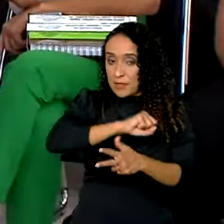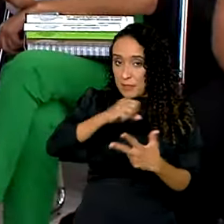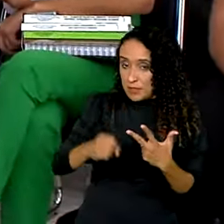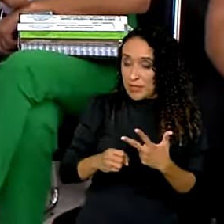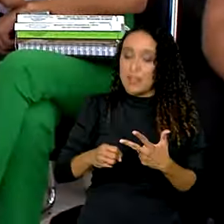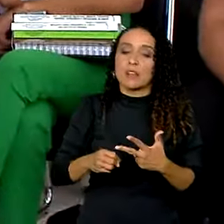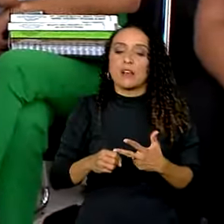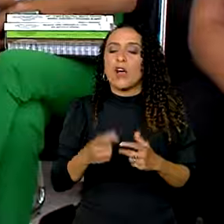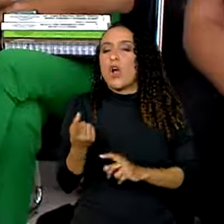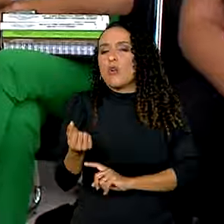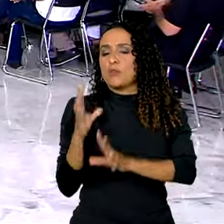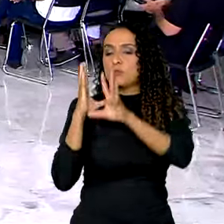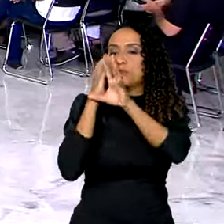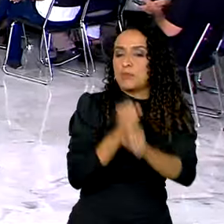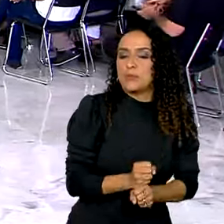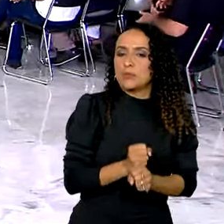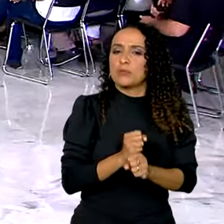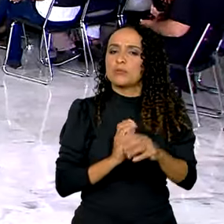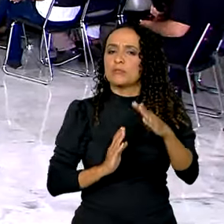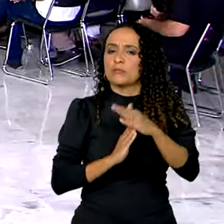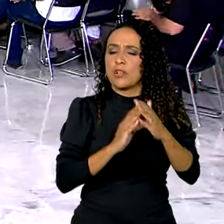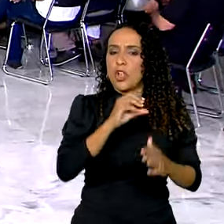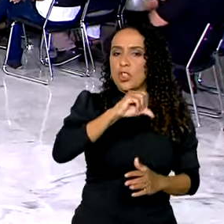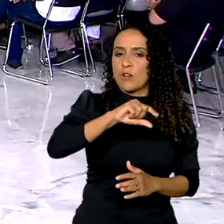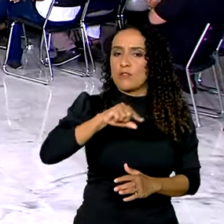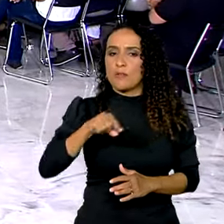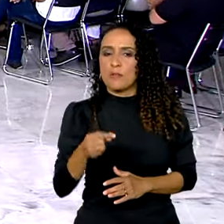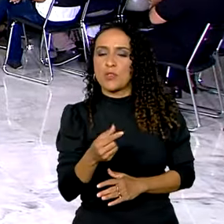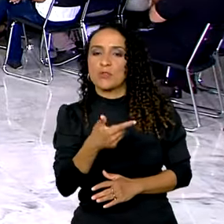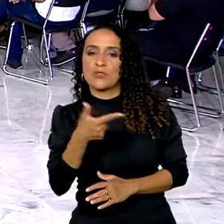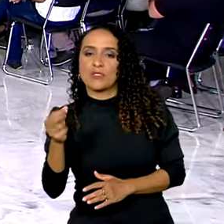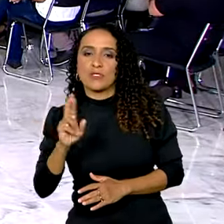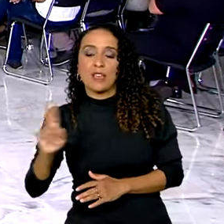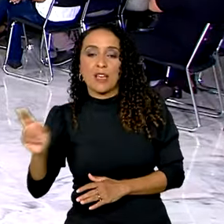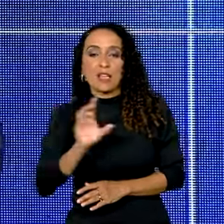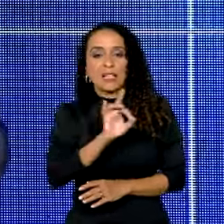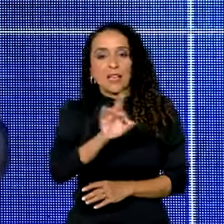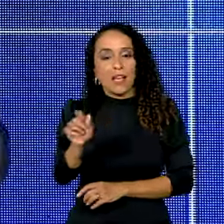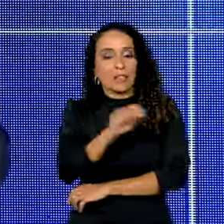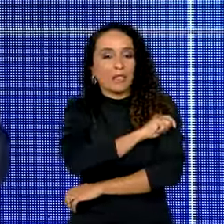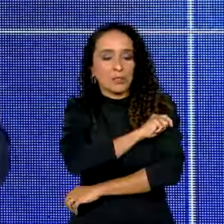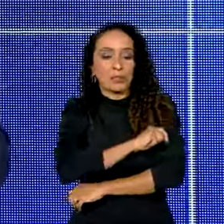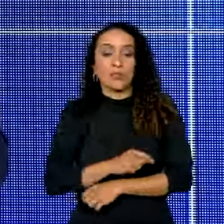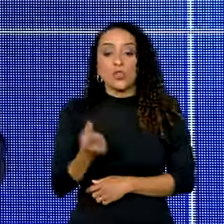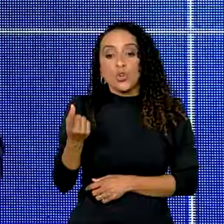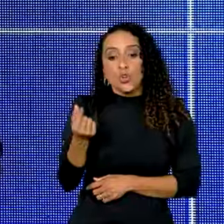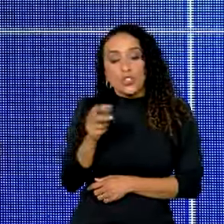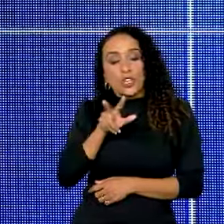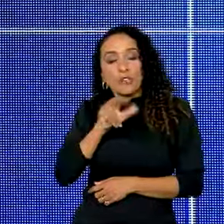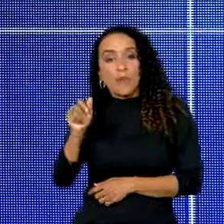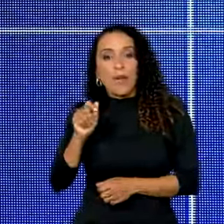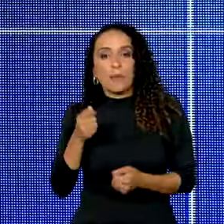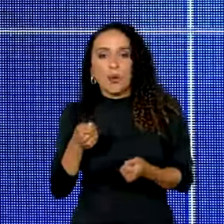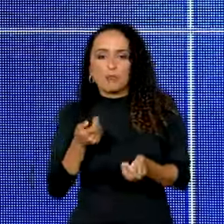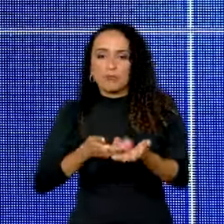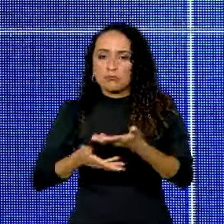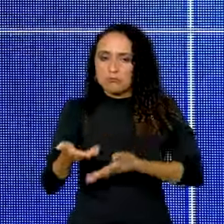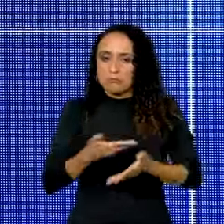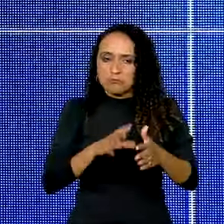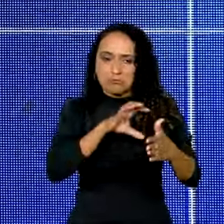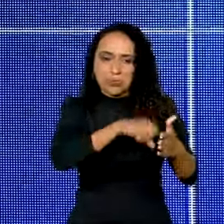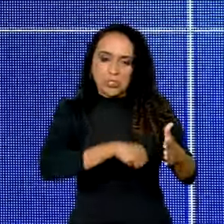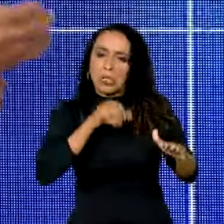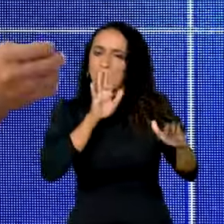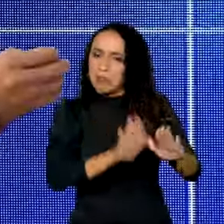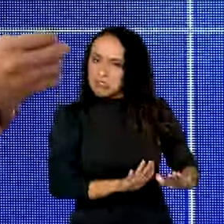no Enem, o valor total atinge R$ 9.200,00 por aluno. Esse dinheiro ele vai poder movimentar, sacar. Se ele